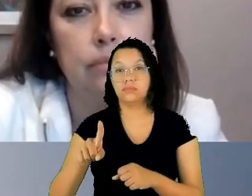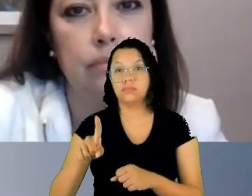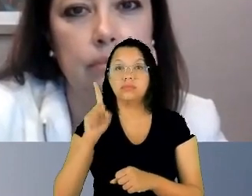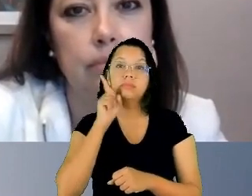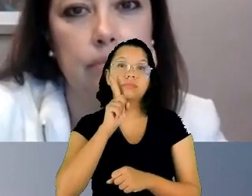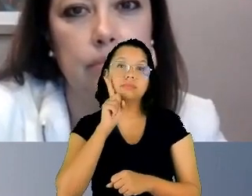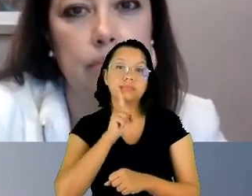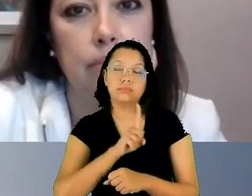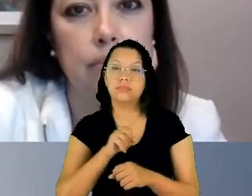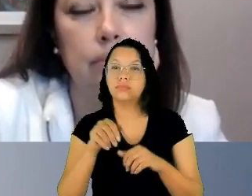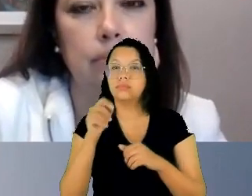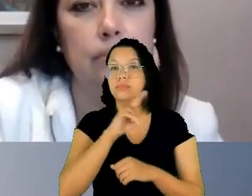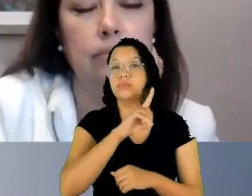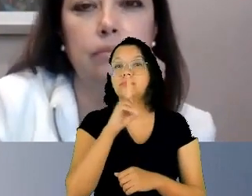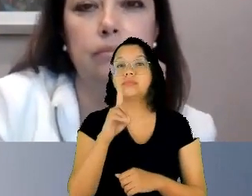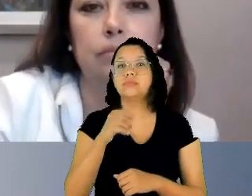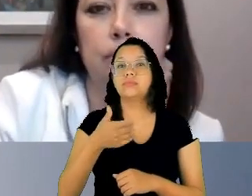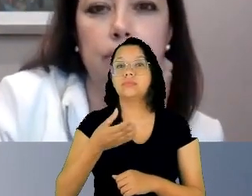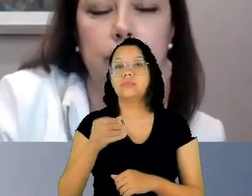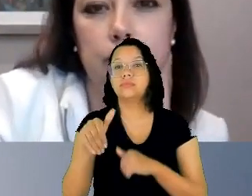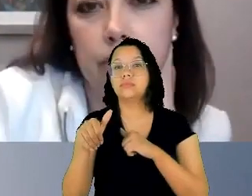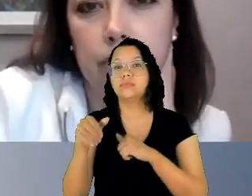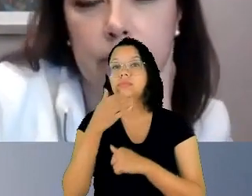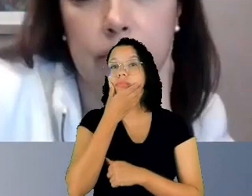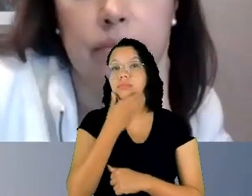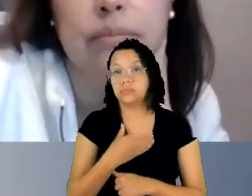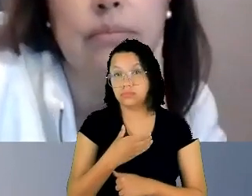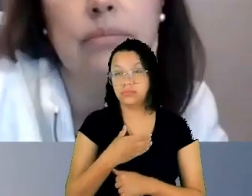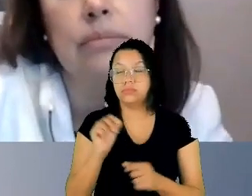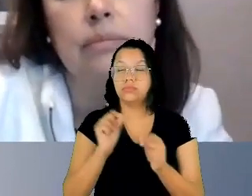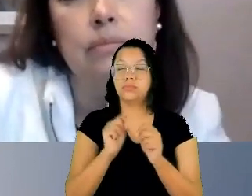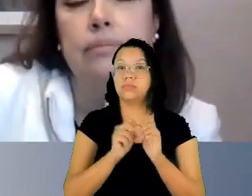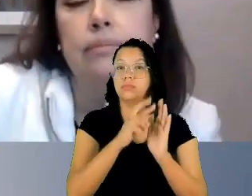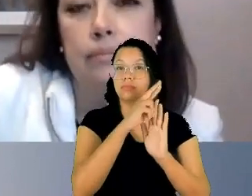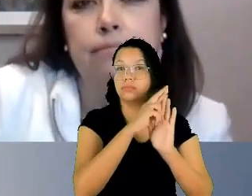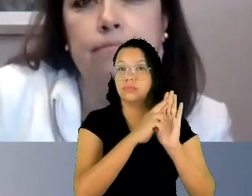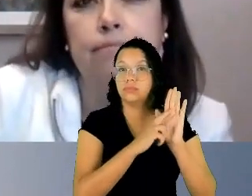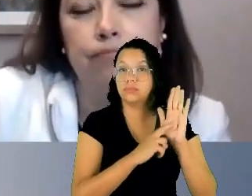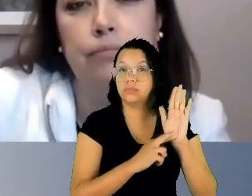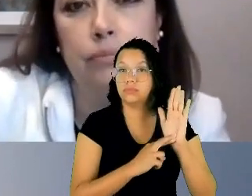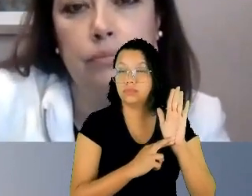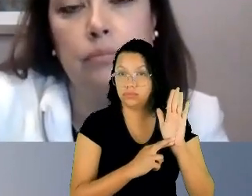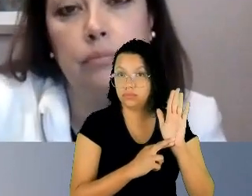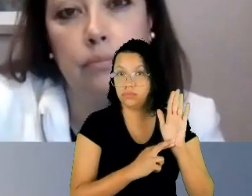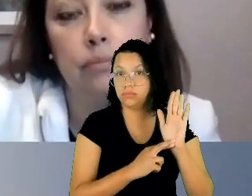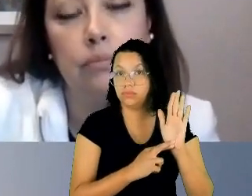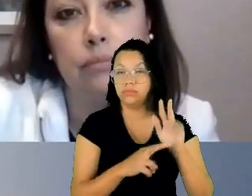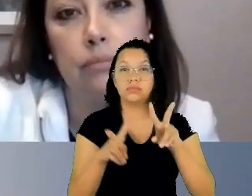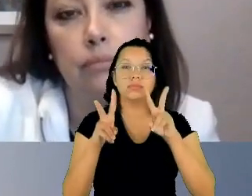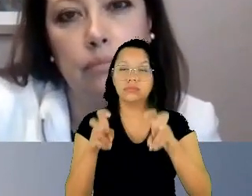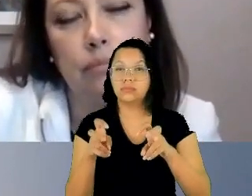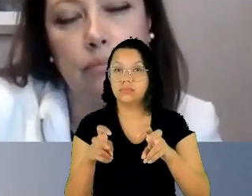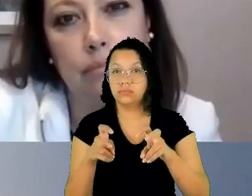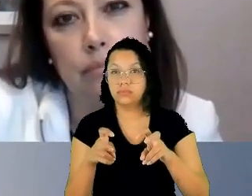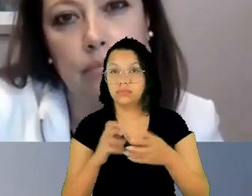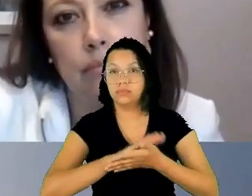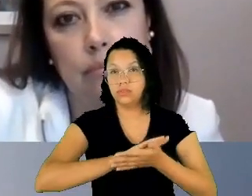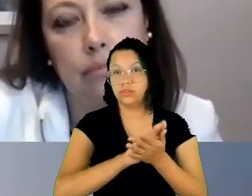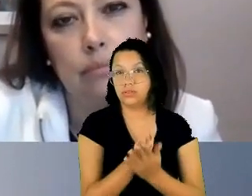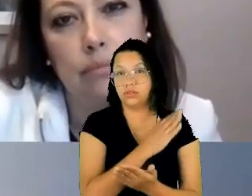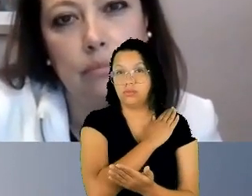lançamos um relatório temático sobre violência e discinação contra mulheres e meninas na América Latina e Caribe,